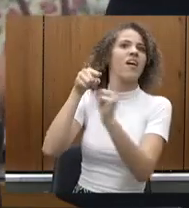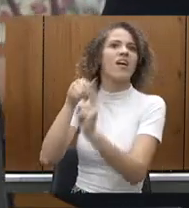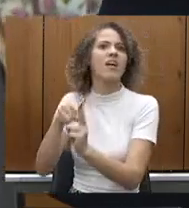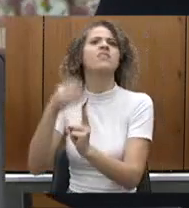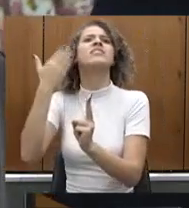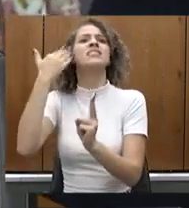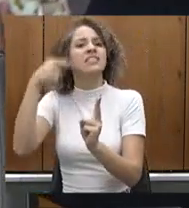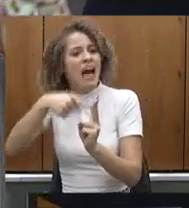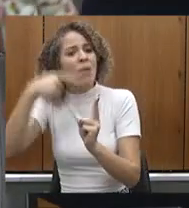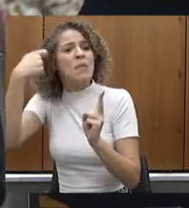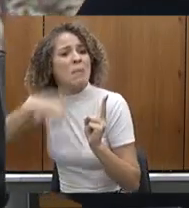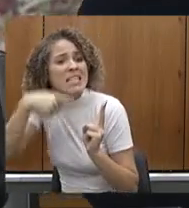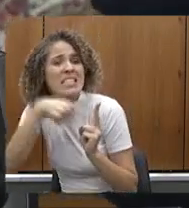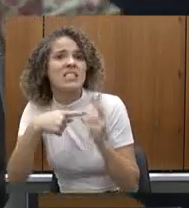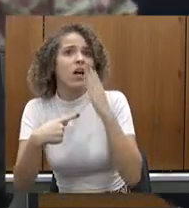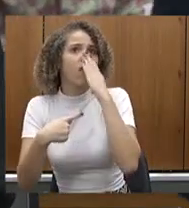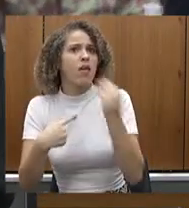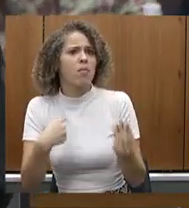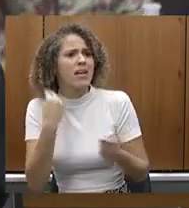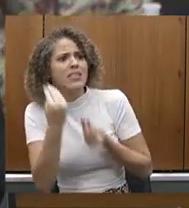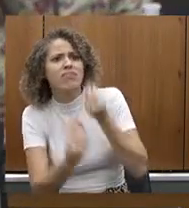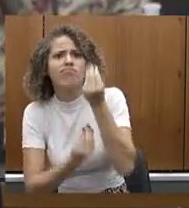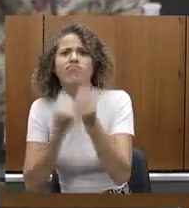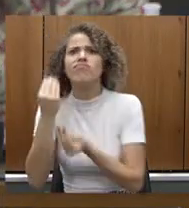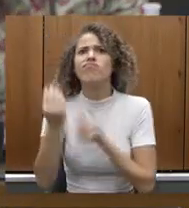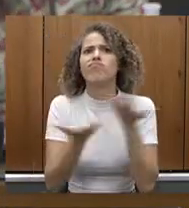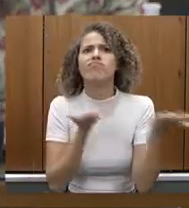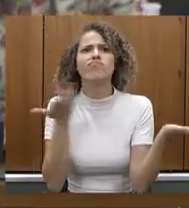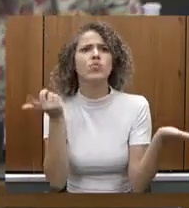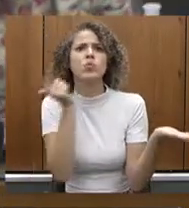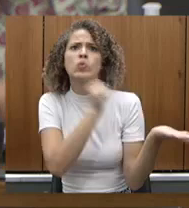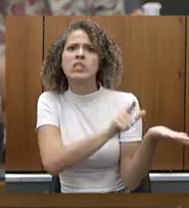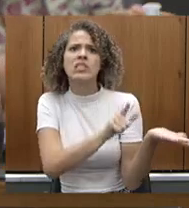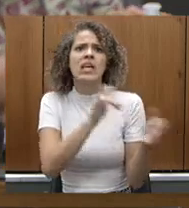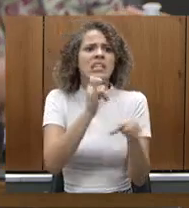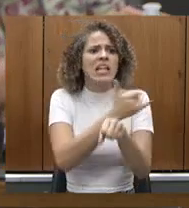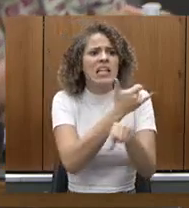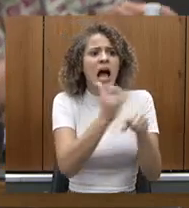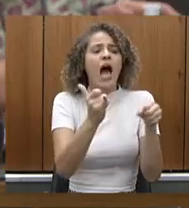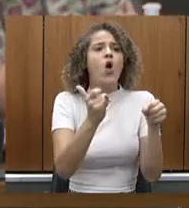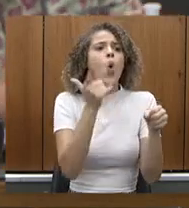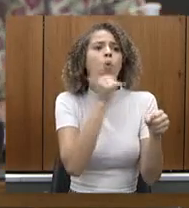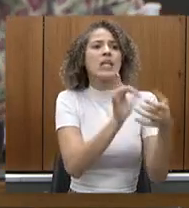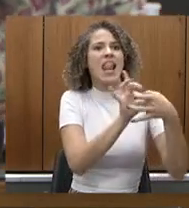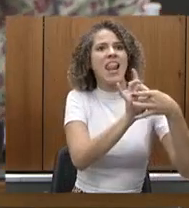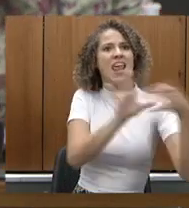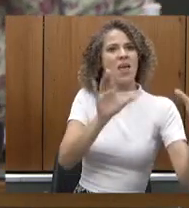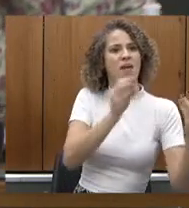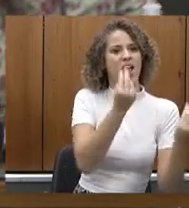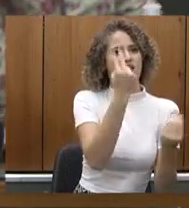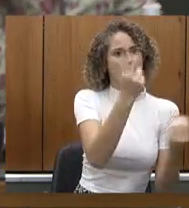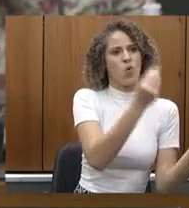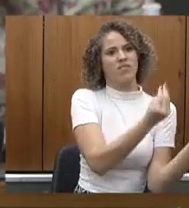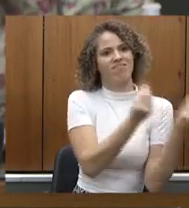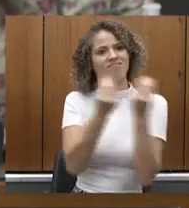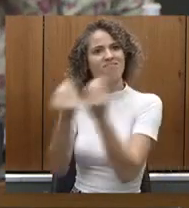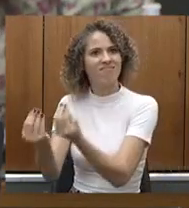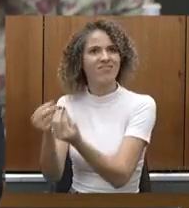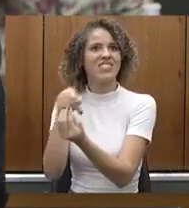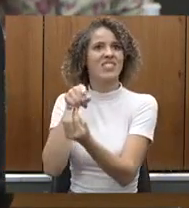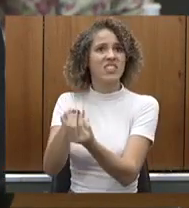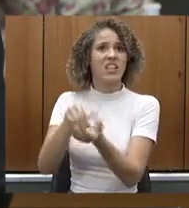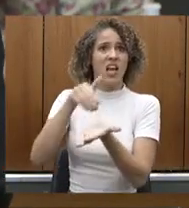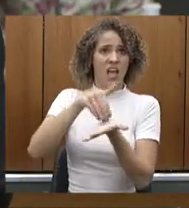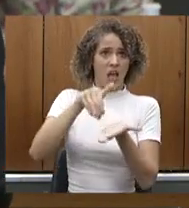dia sabem a necessidade e eu não sei como a gente conseguiria destravar isso dentro da secretaria tendo